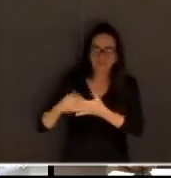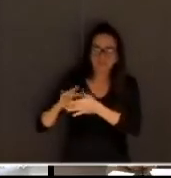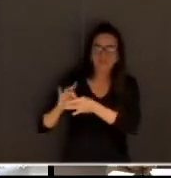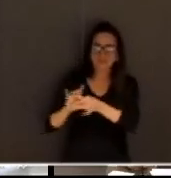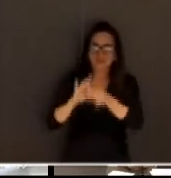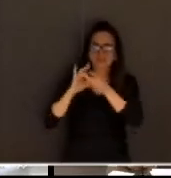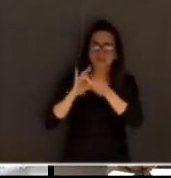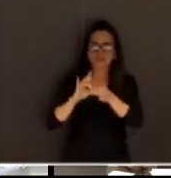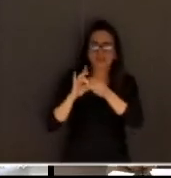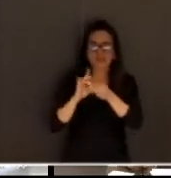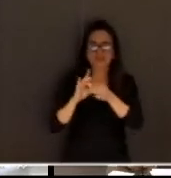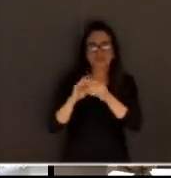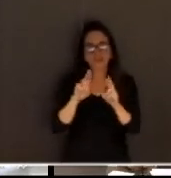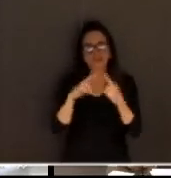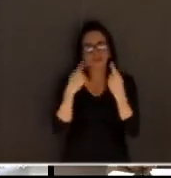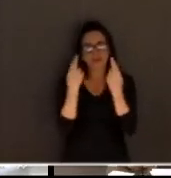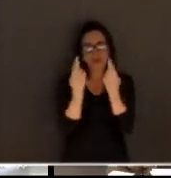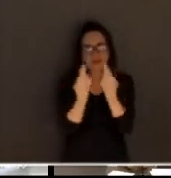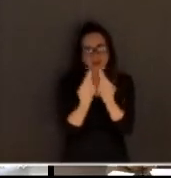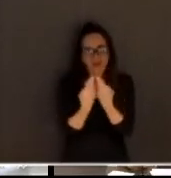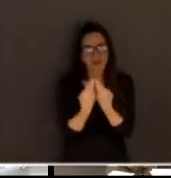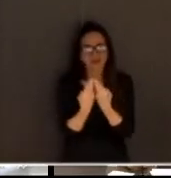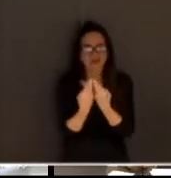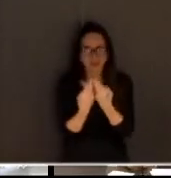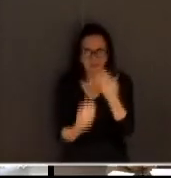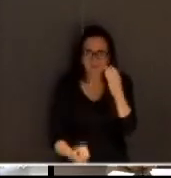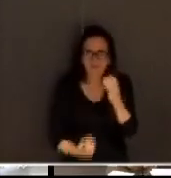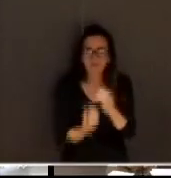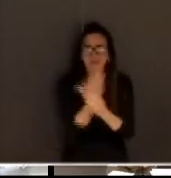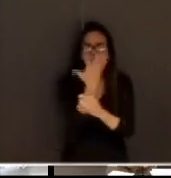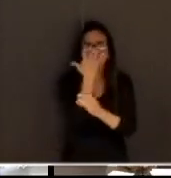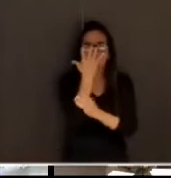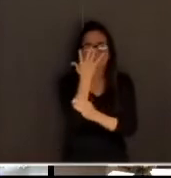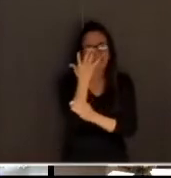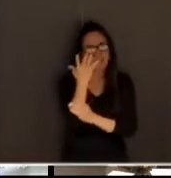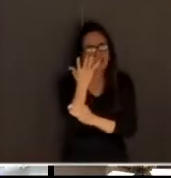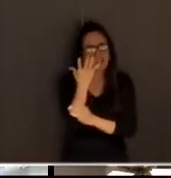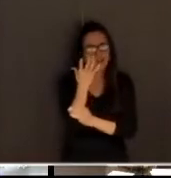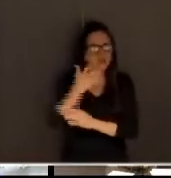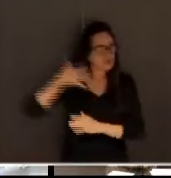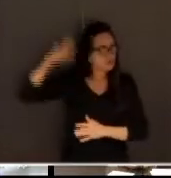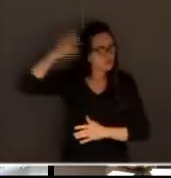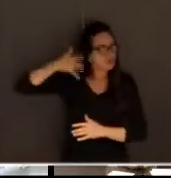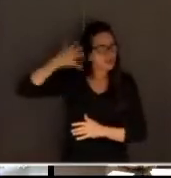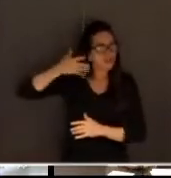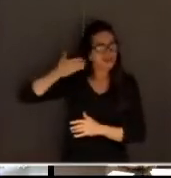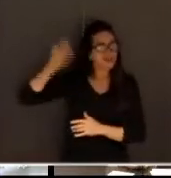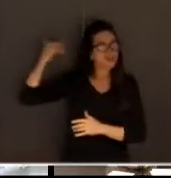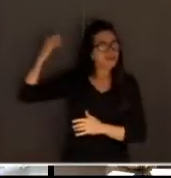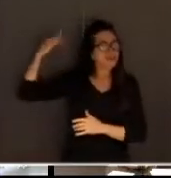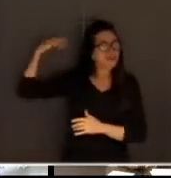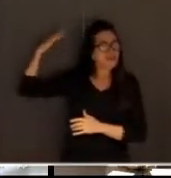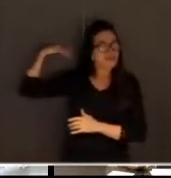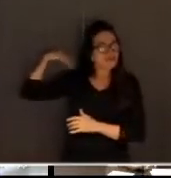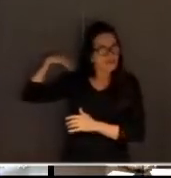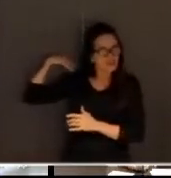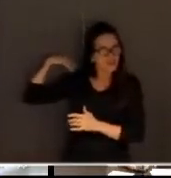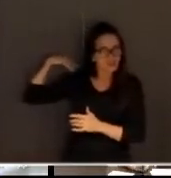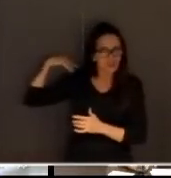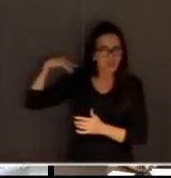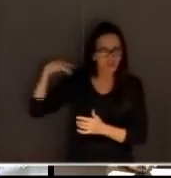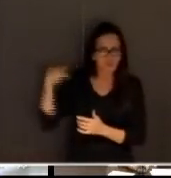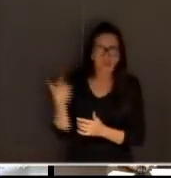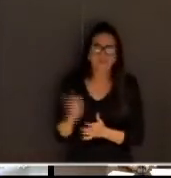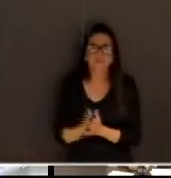crescimento, de nascimento de tantas coisas boas. Vocês vão lembrar, a César vai lembrar, com certeza, do Conte Até